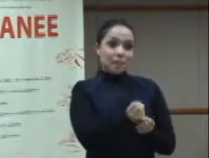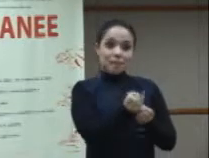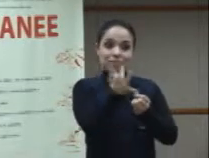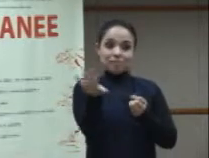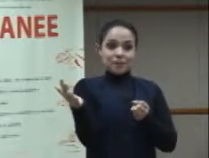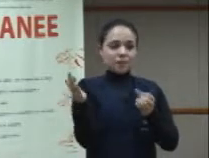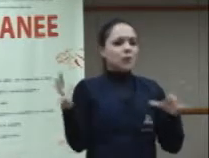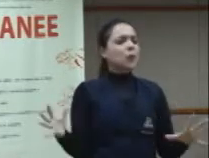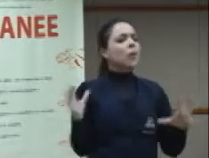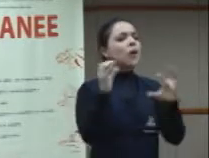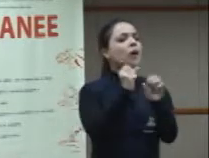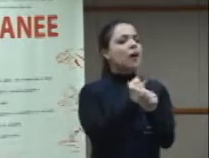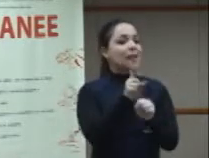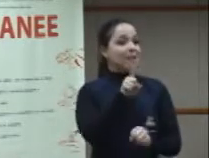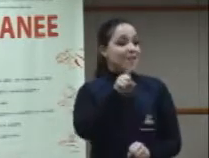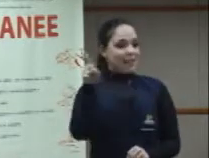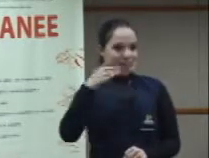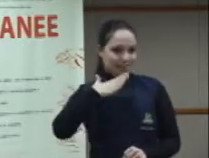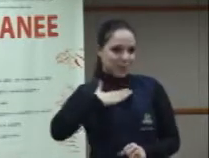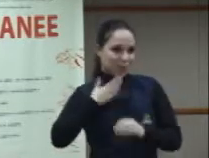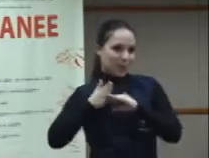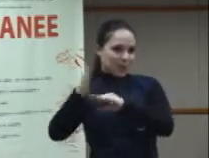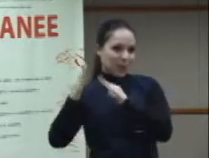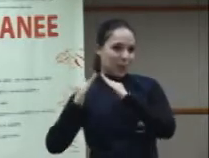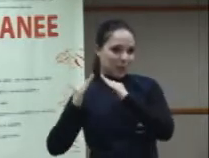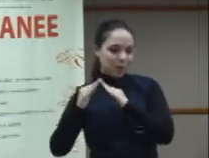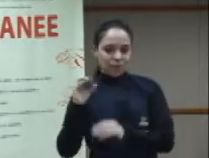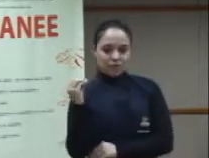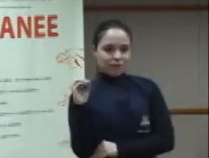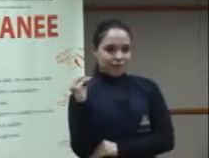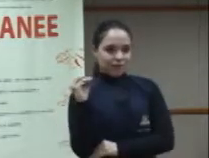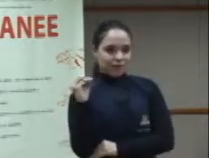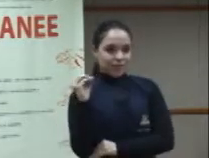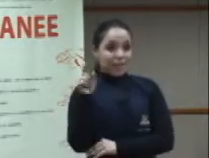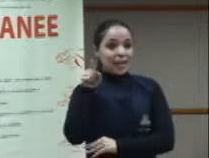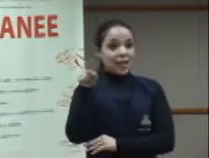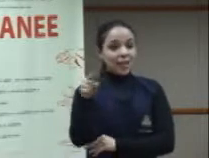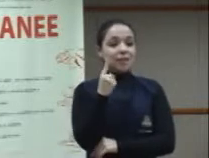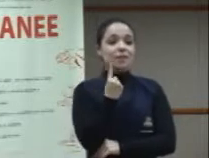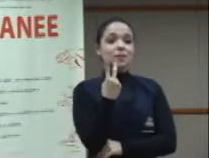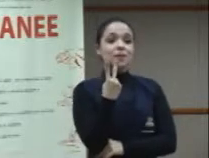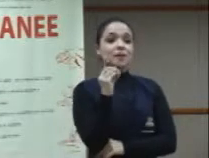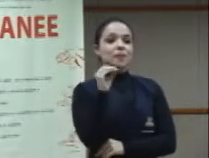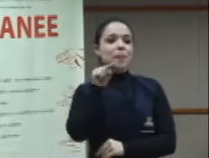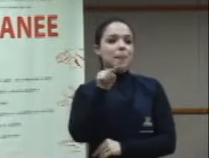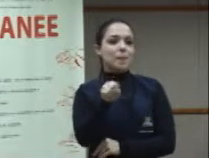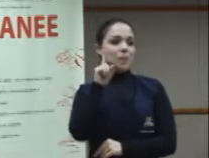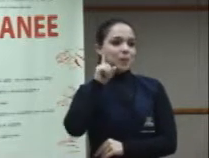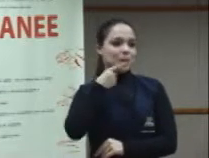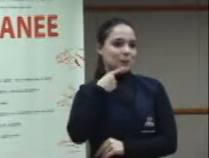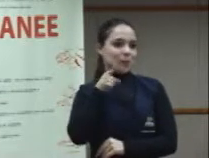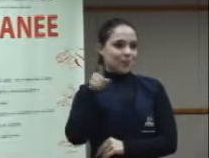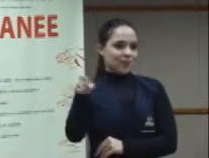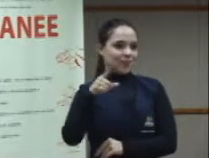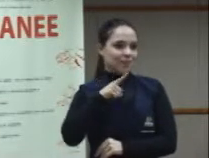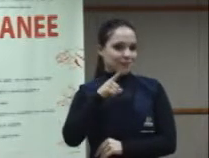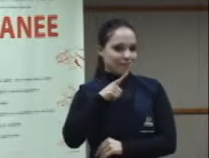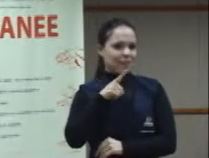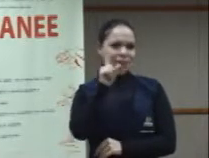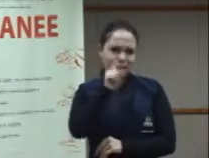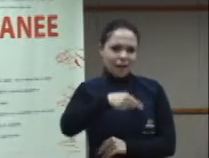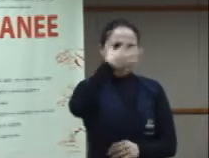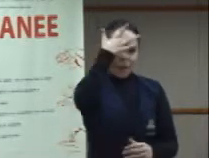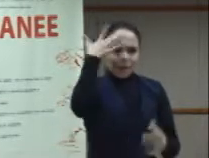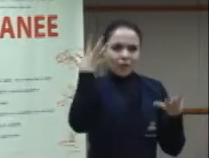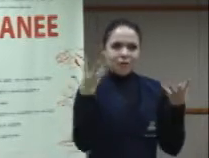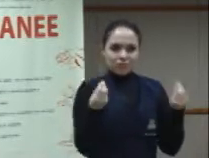Em Porto Alegre, o censo mostra onde eu estou agora, que nós temos mais de 120 mil surdos em Porto Alegre. Isso é gente para